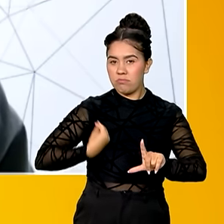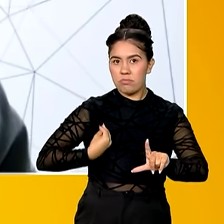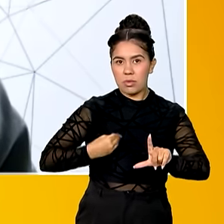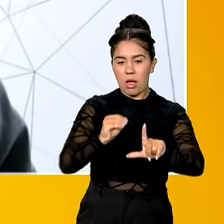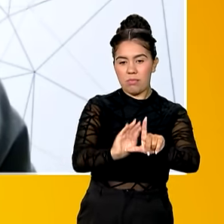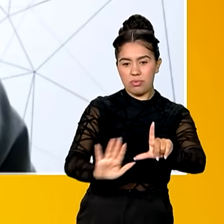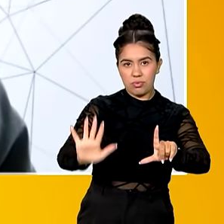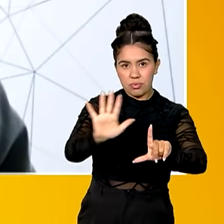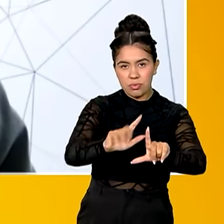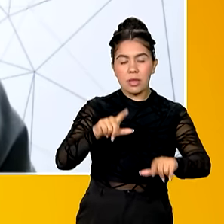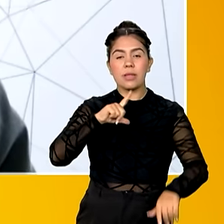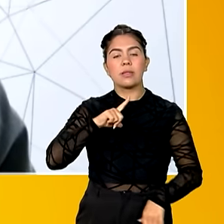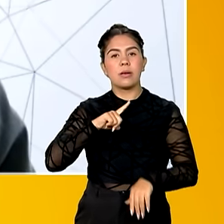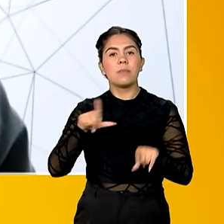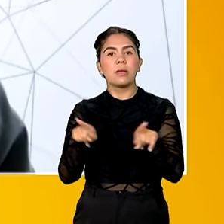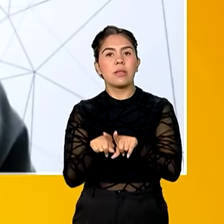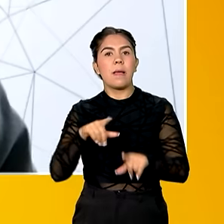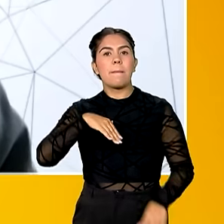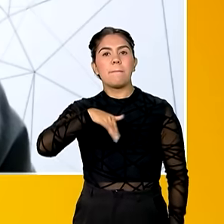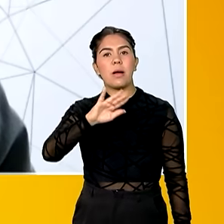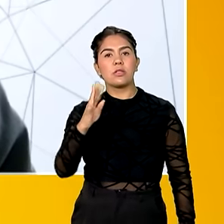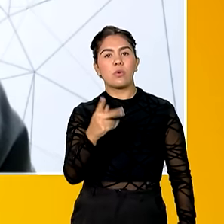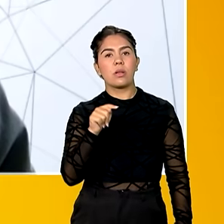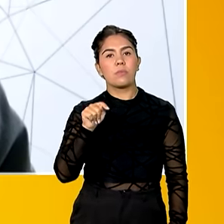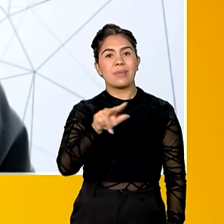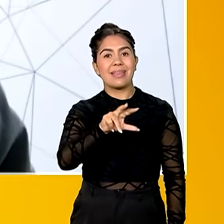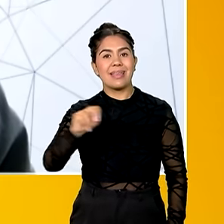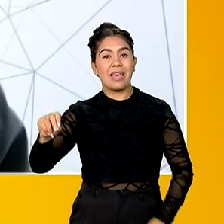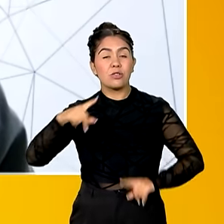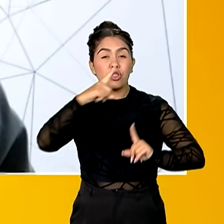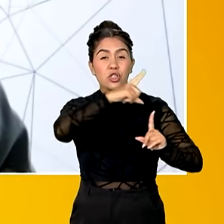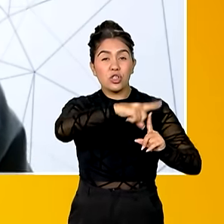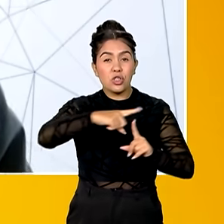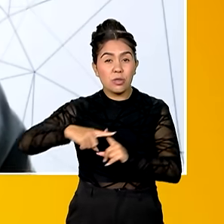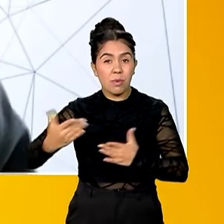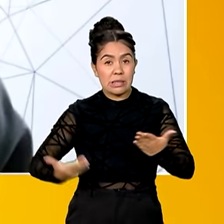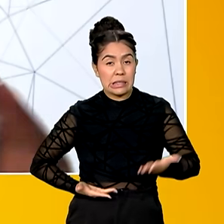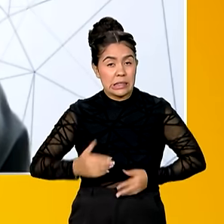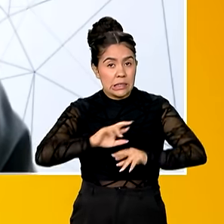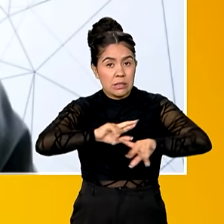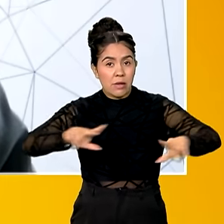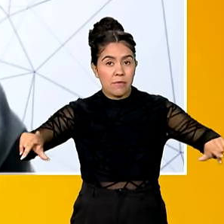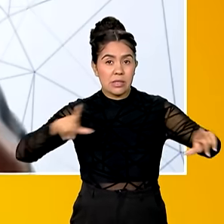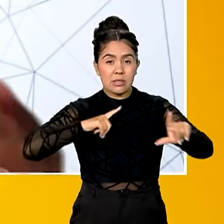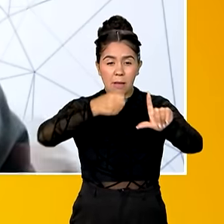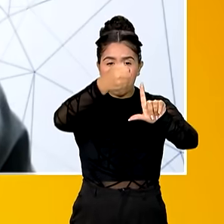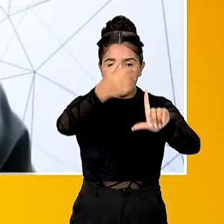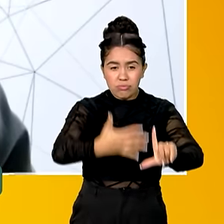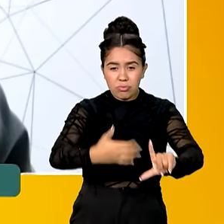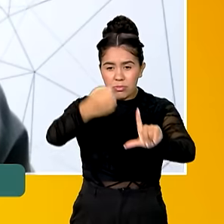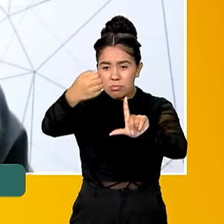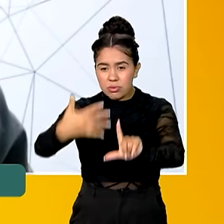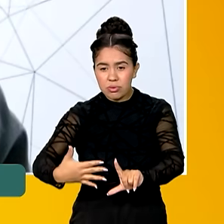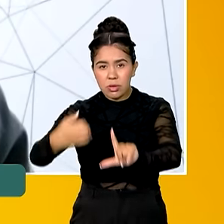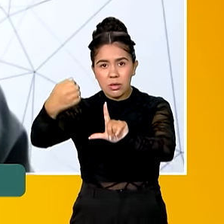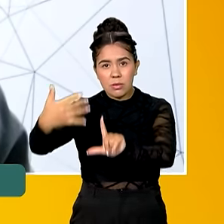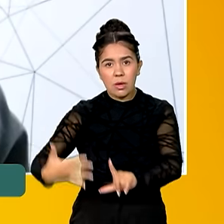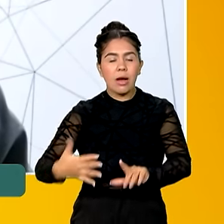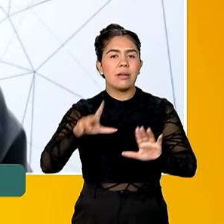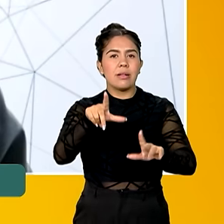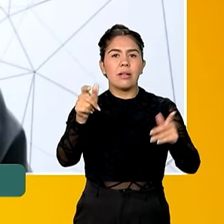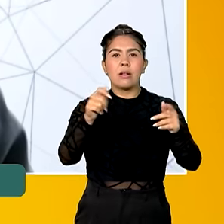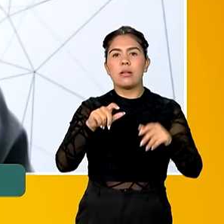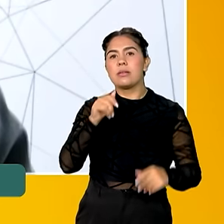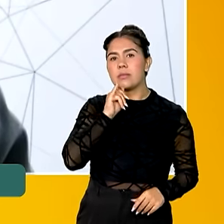A gente tem mais de 4.500 serviços que são conectados nessa plataforma. Então, o acesso é simplificado, o cidadão não precisa decorar um monte de